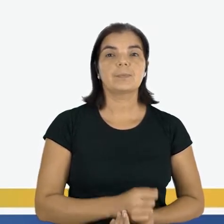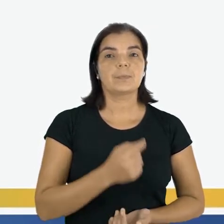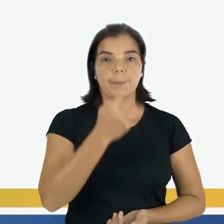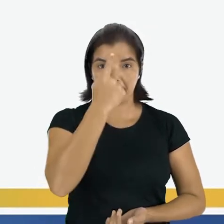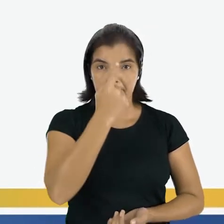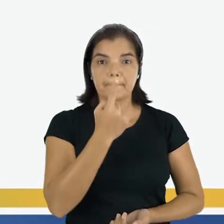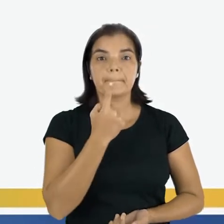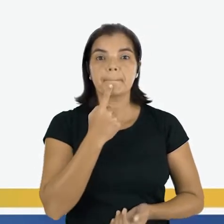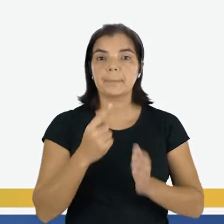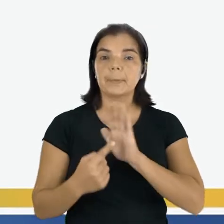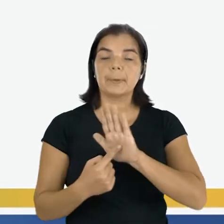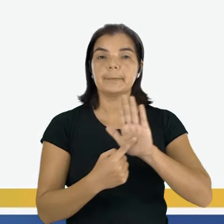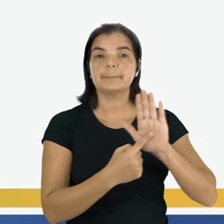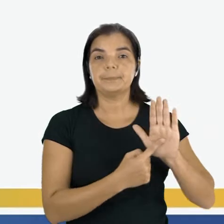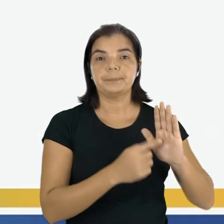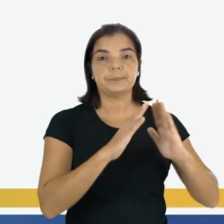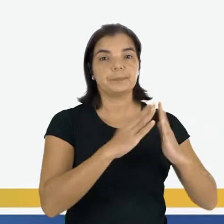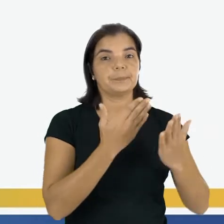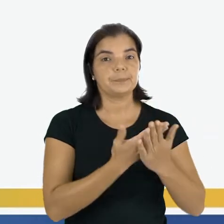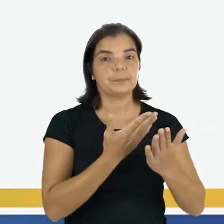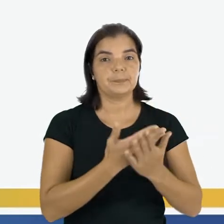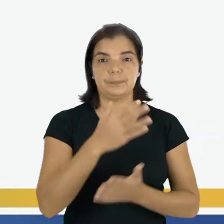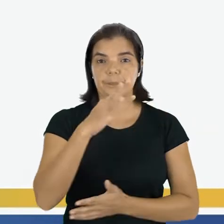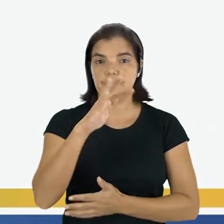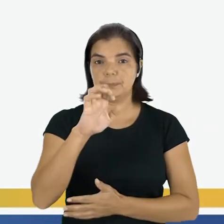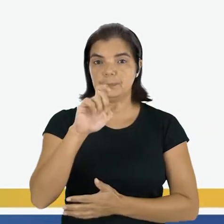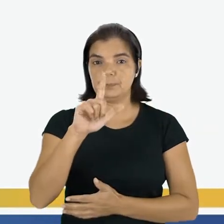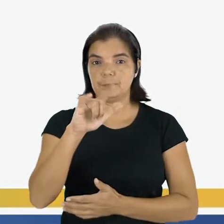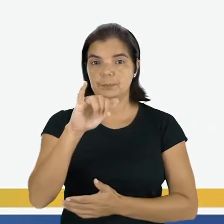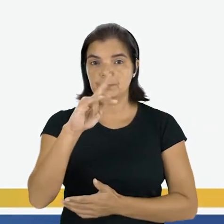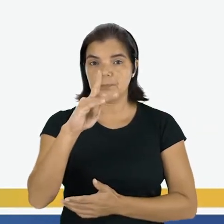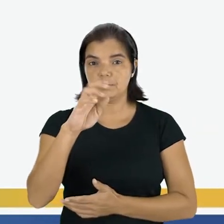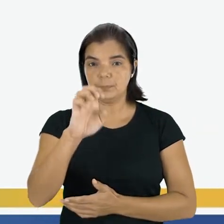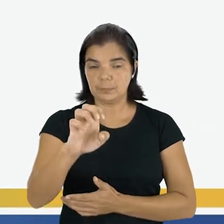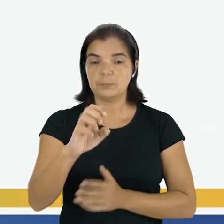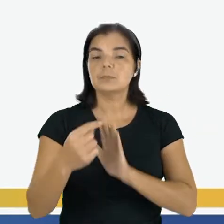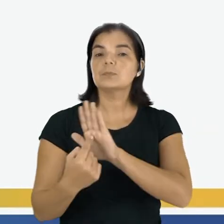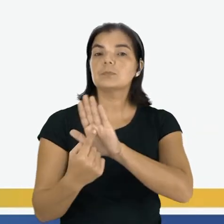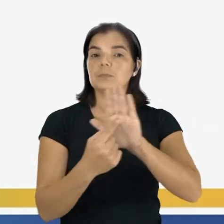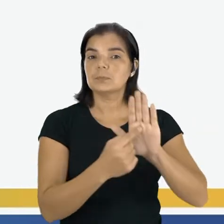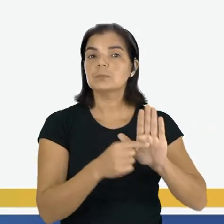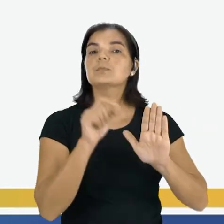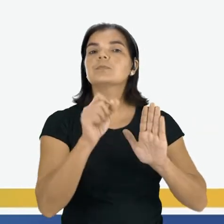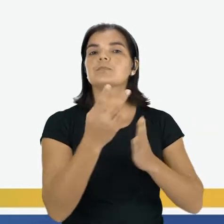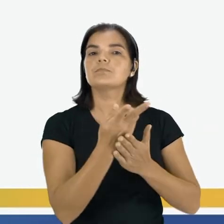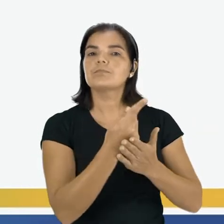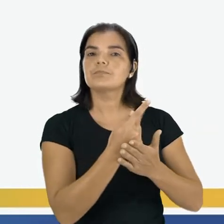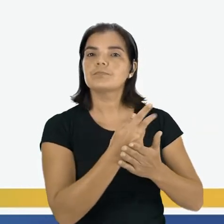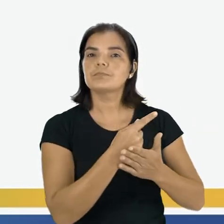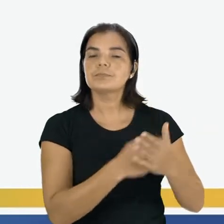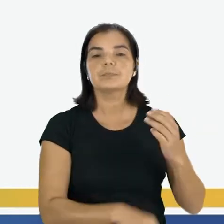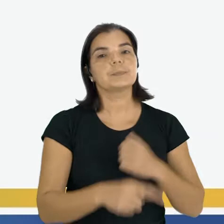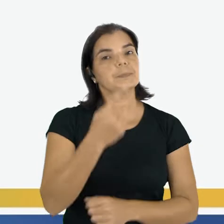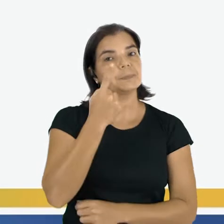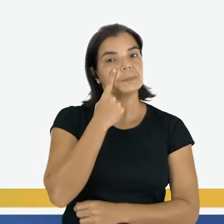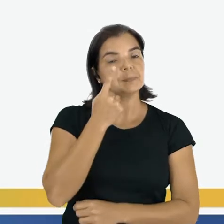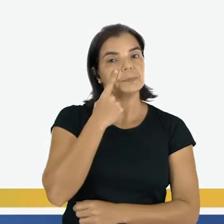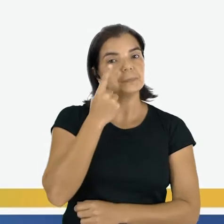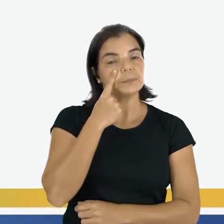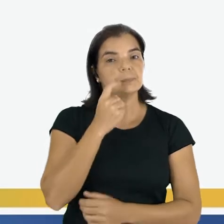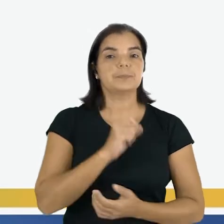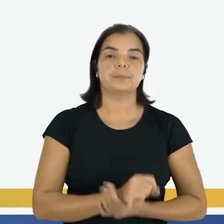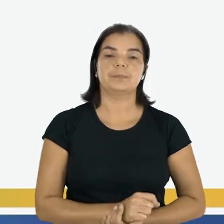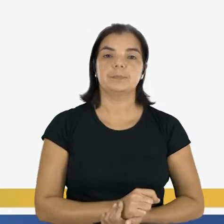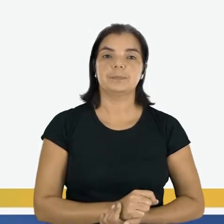Observe a representação da escola de Felipe. Representação é o desenho. Então vamos observar esse